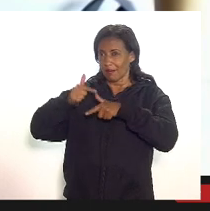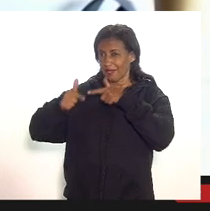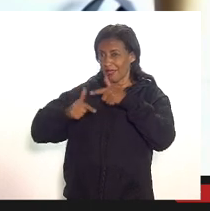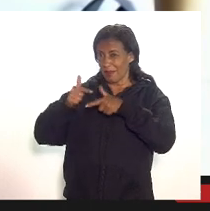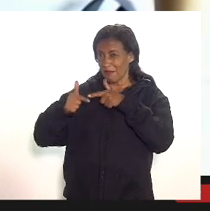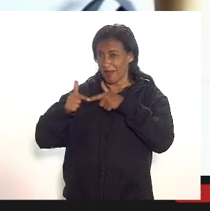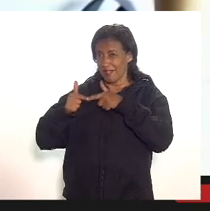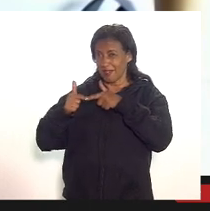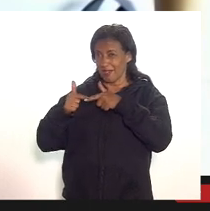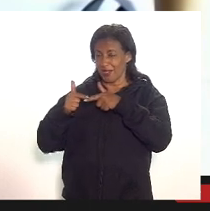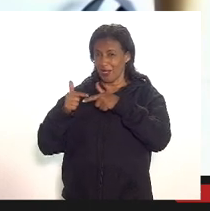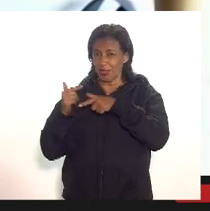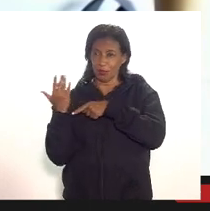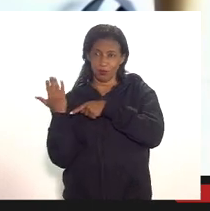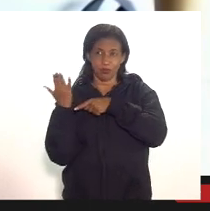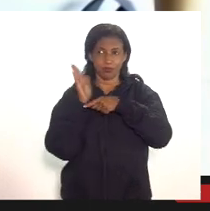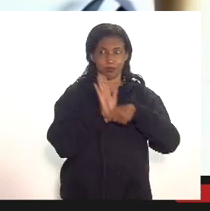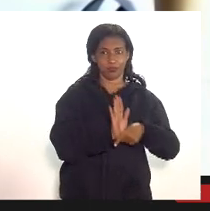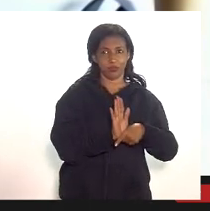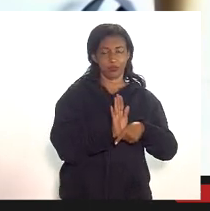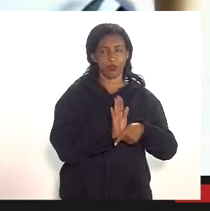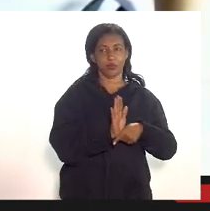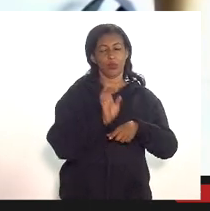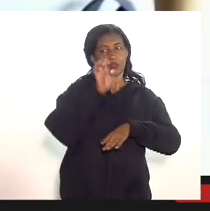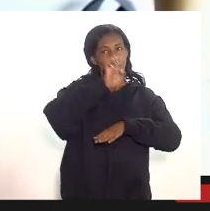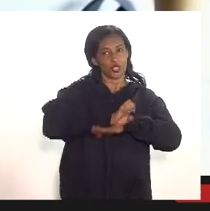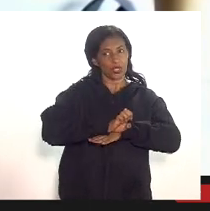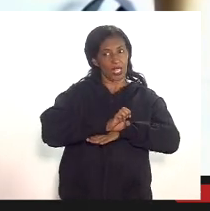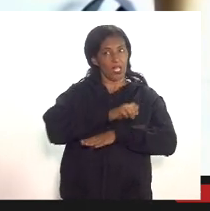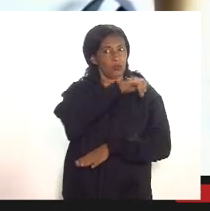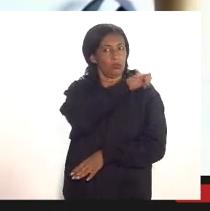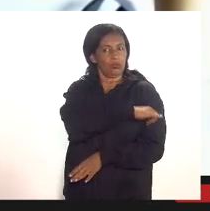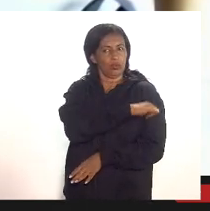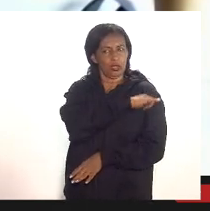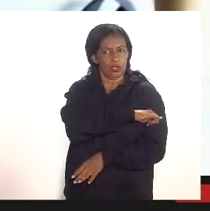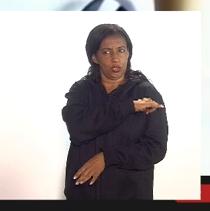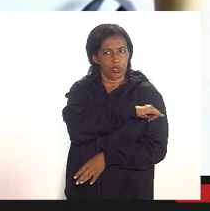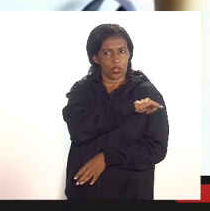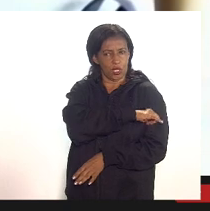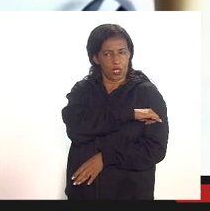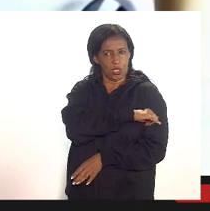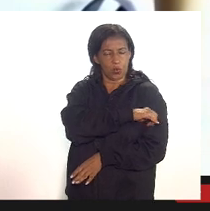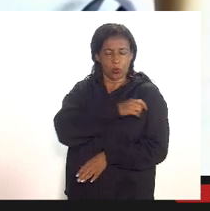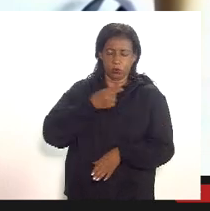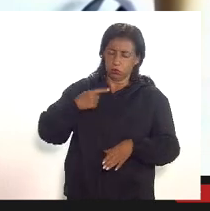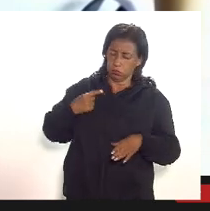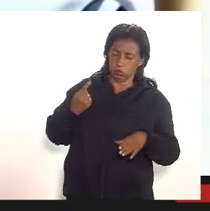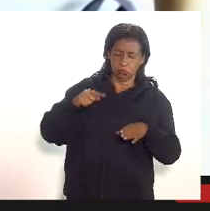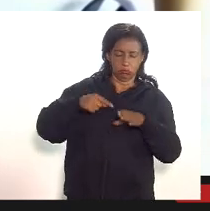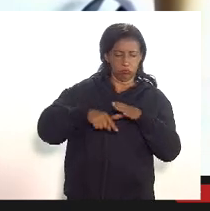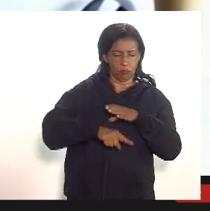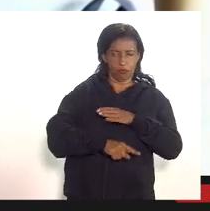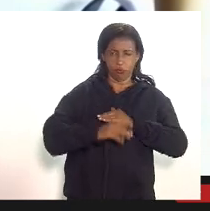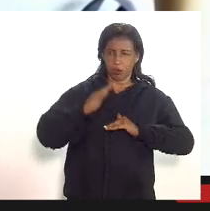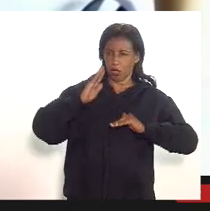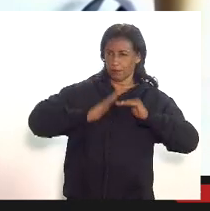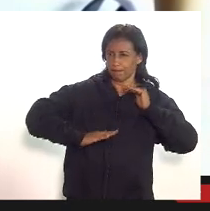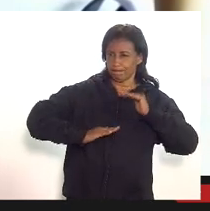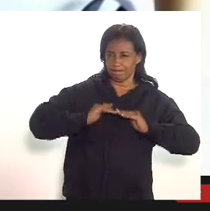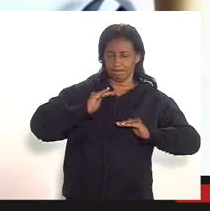estado do Rio de Janeiro numa densa profunda e capaz